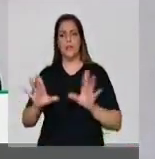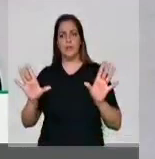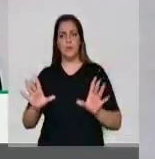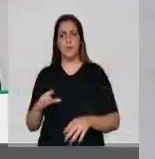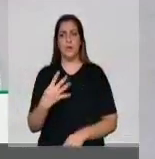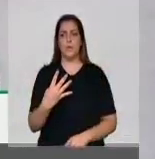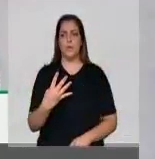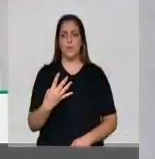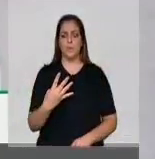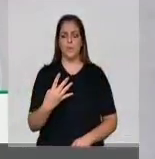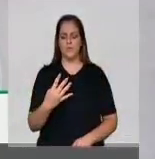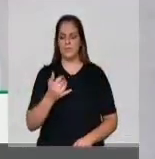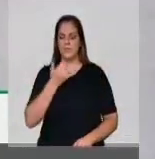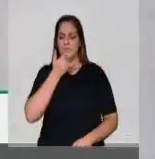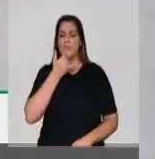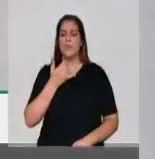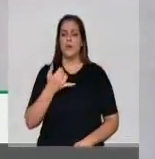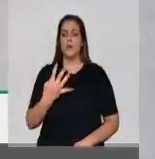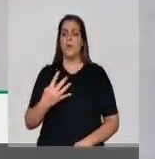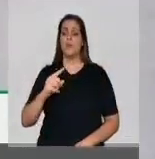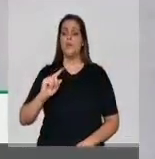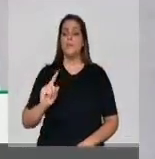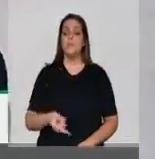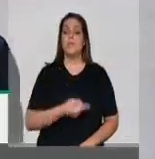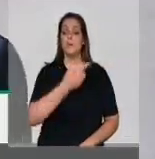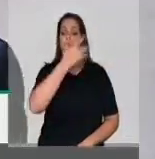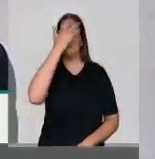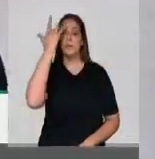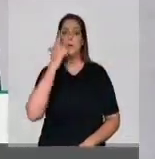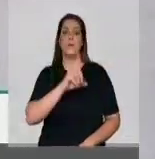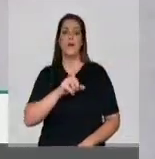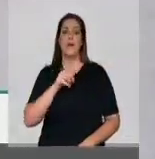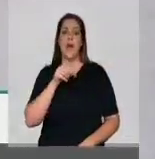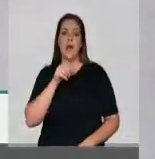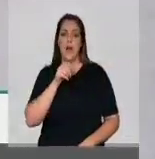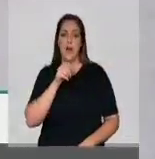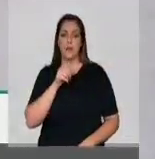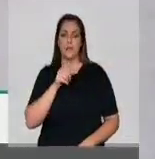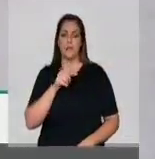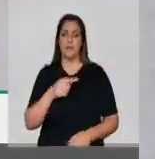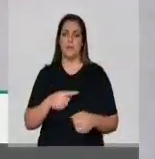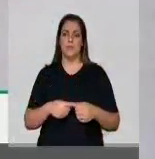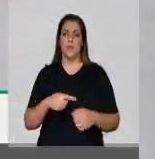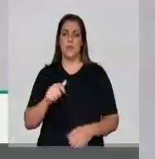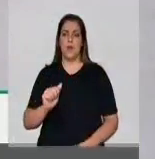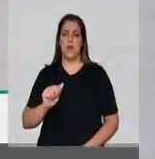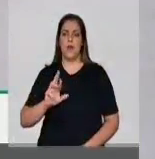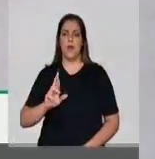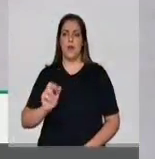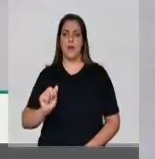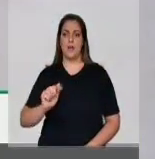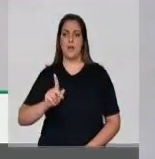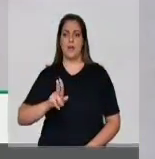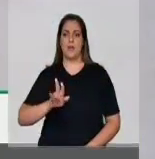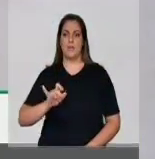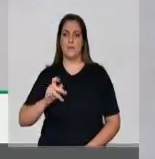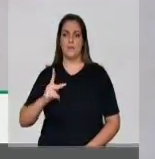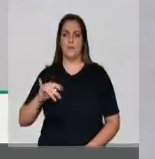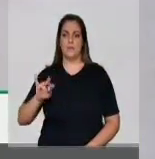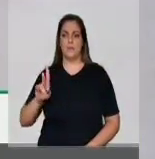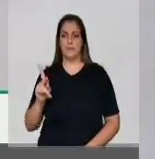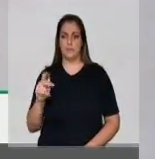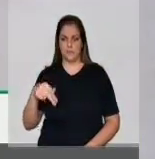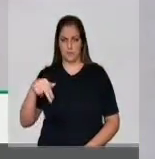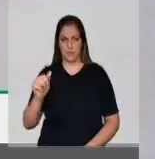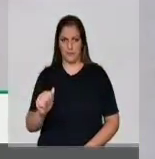água para 4 mil pessoas lá no município de Araripina, que completou agora 89 anos de idade. Além